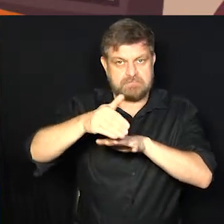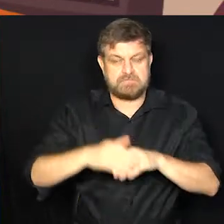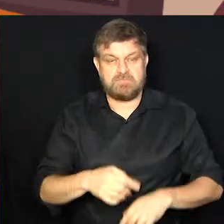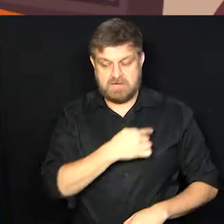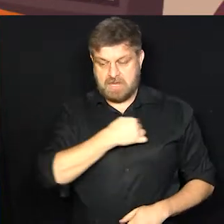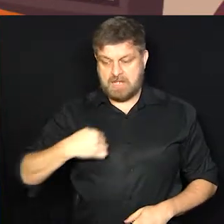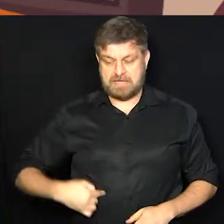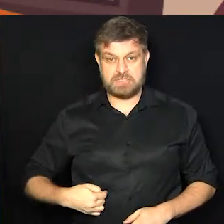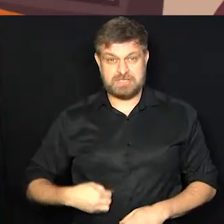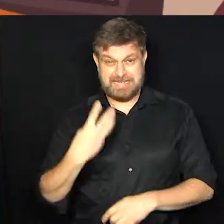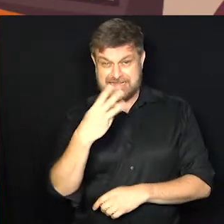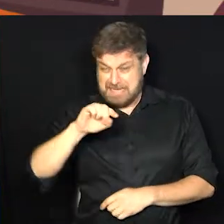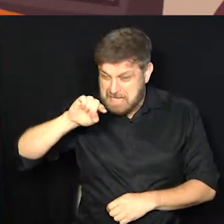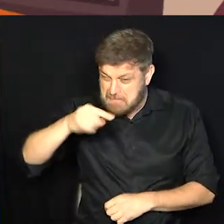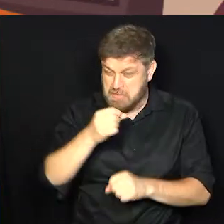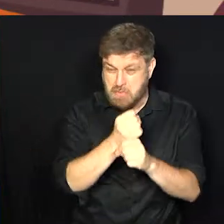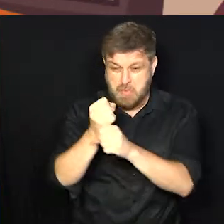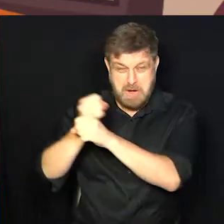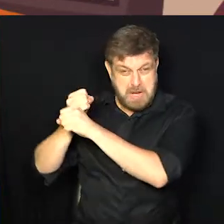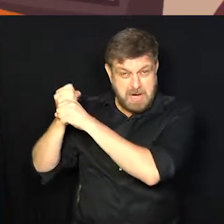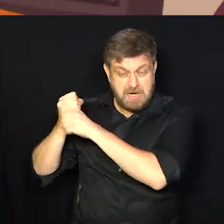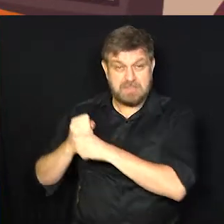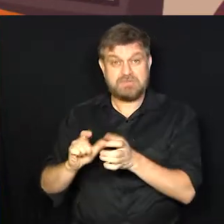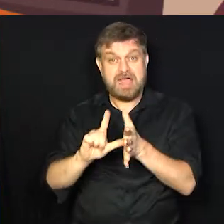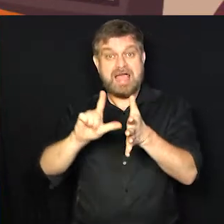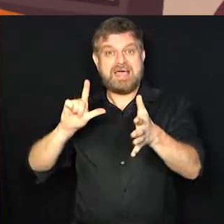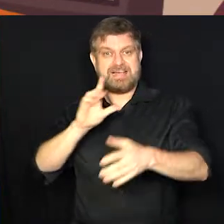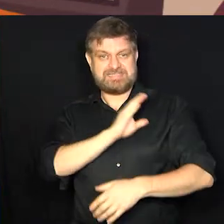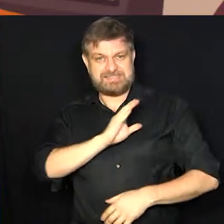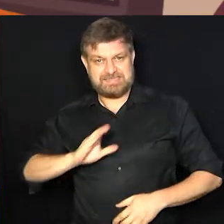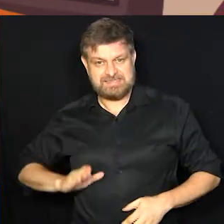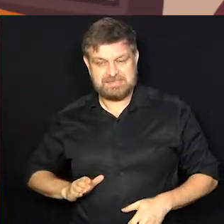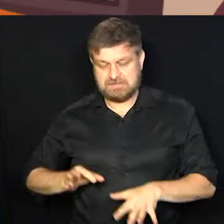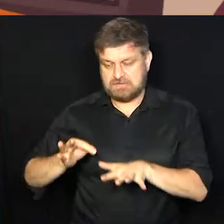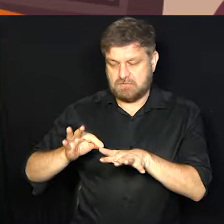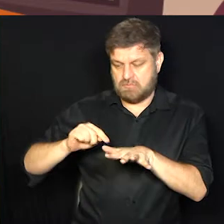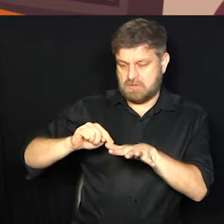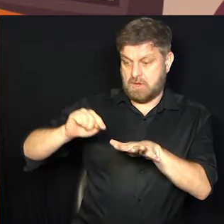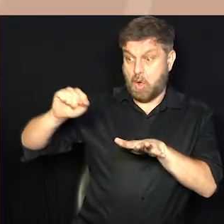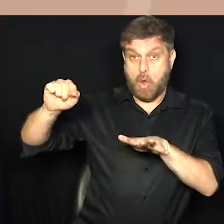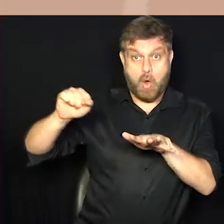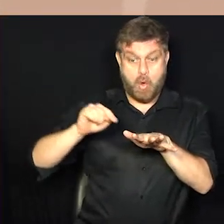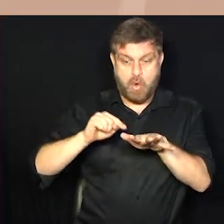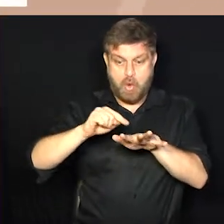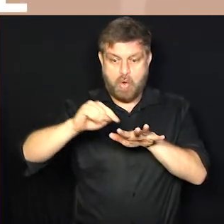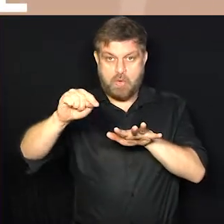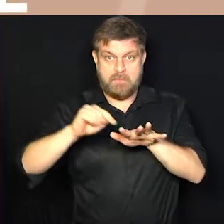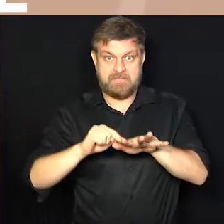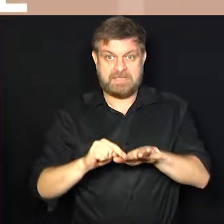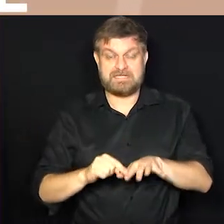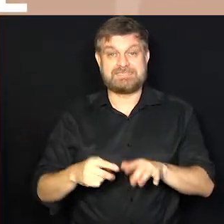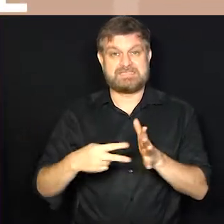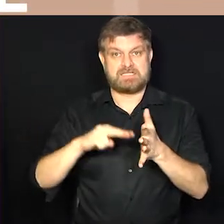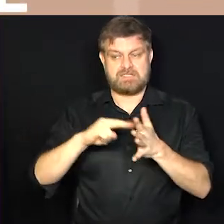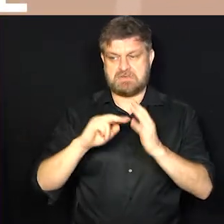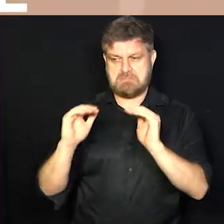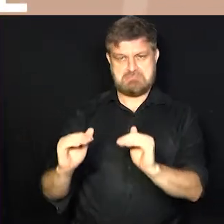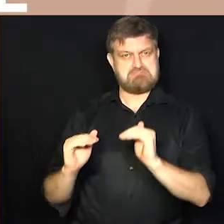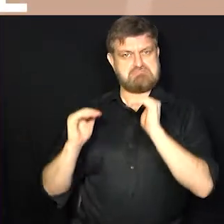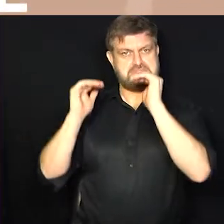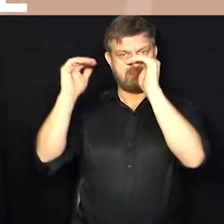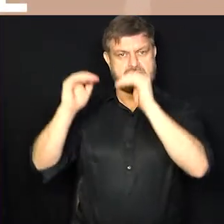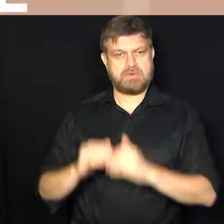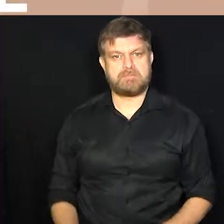antiga, 3 mil anos antes de Cristo, as unhas cumpridas eram cultuadas como sinônimo de nobreza. Em 1800 depois